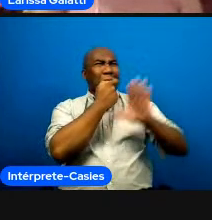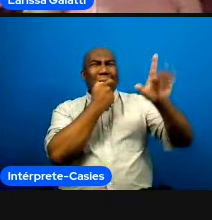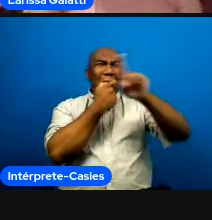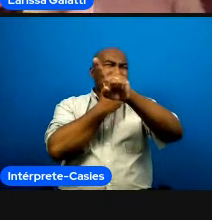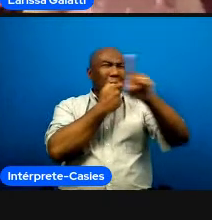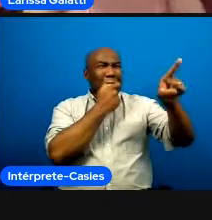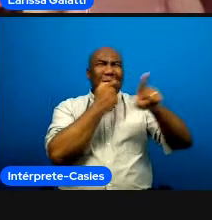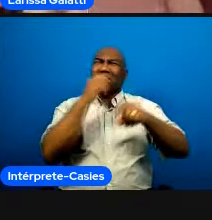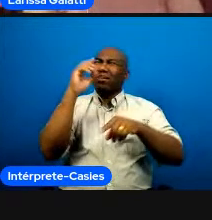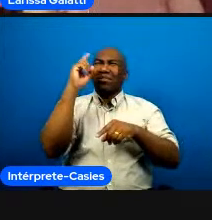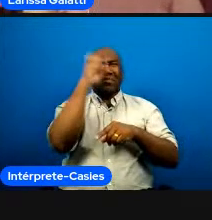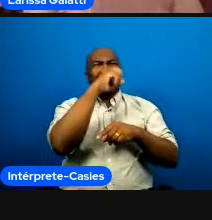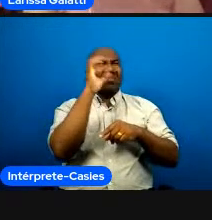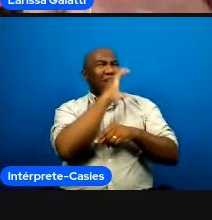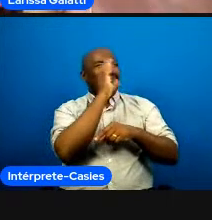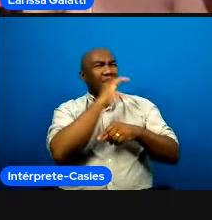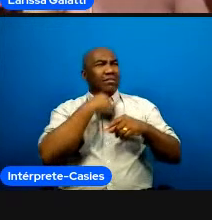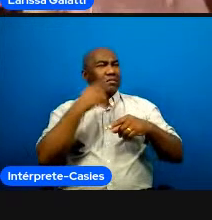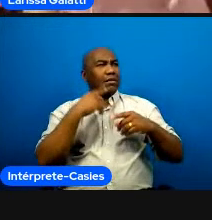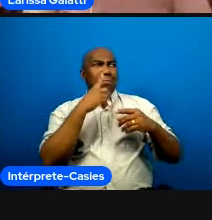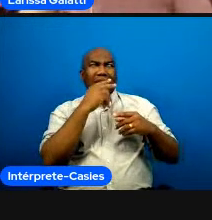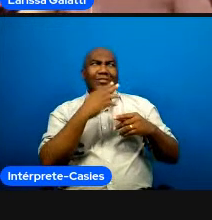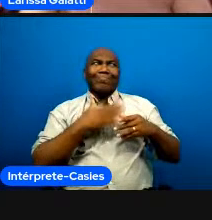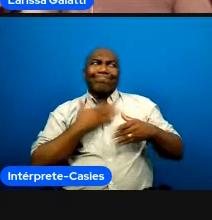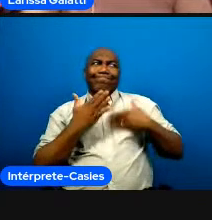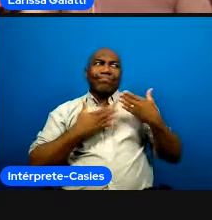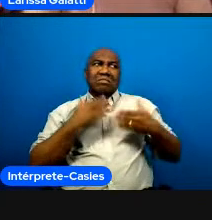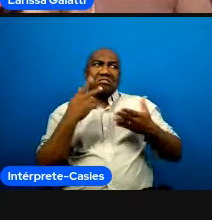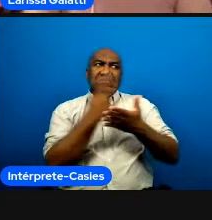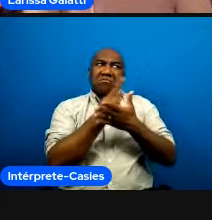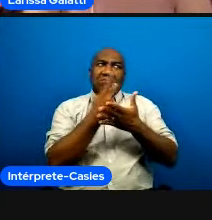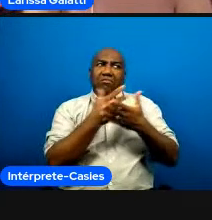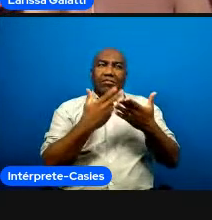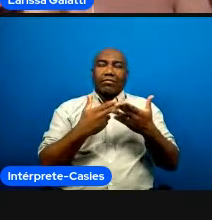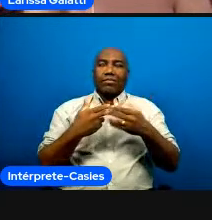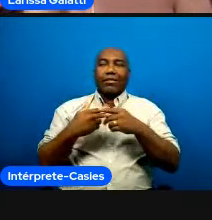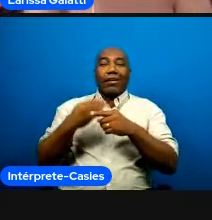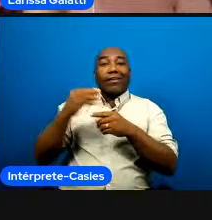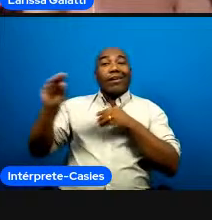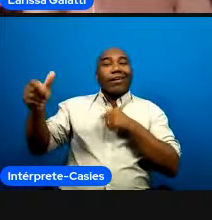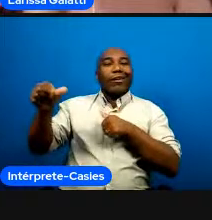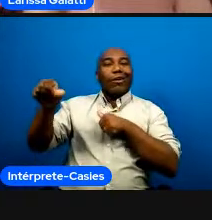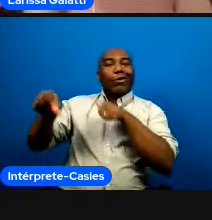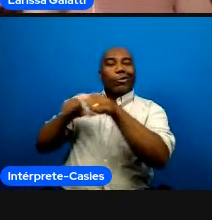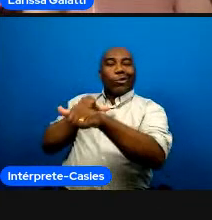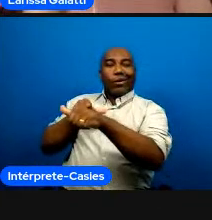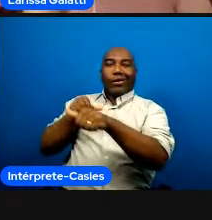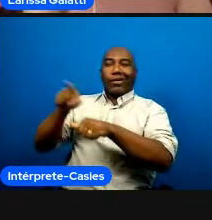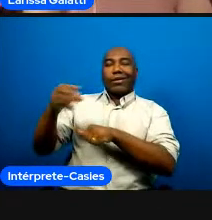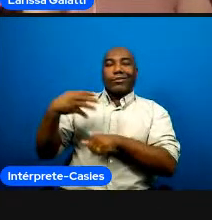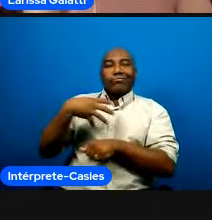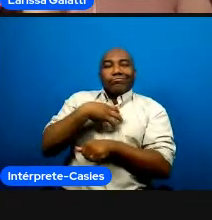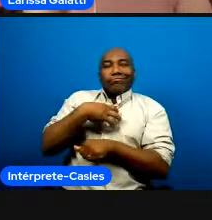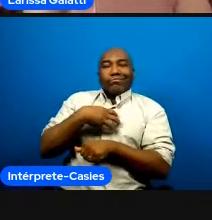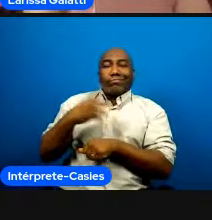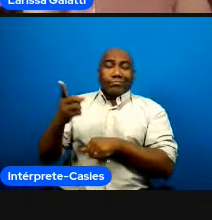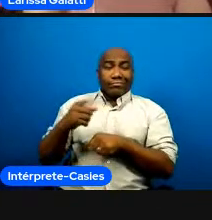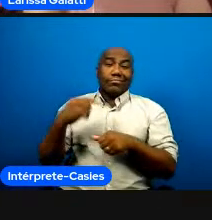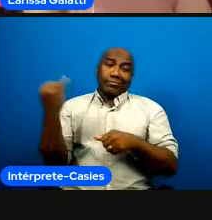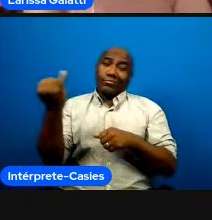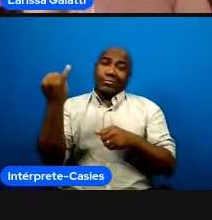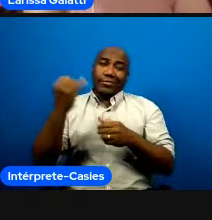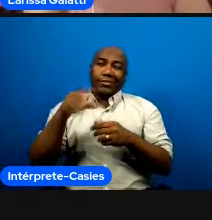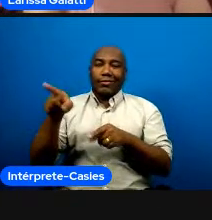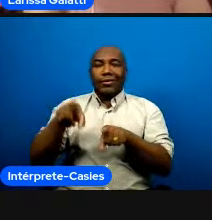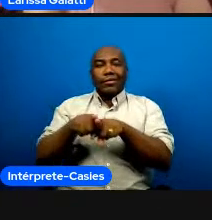rápido eu acho que eu errei a gente experimentando outras outras funções e recursos didáticos